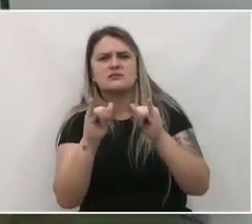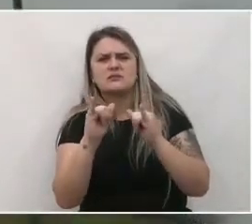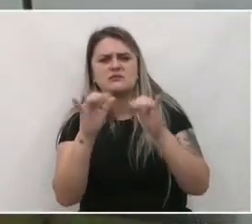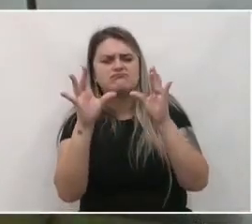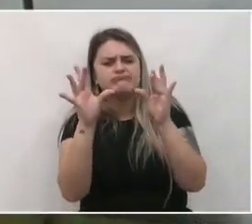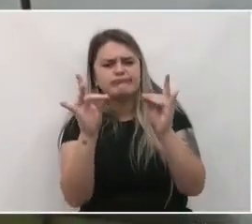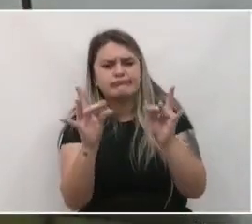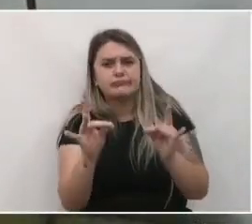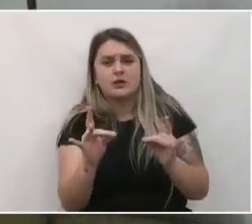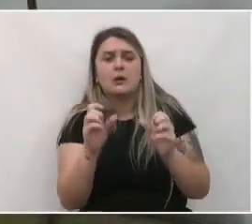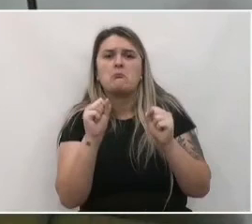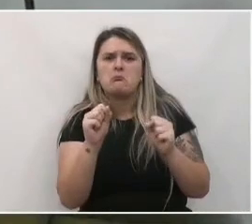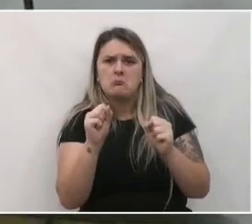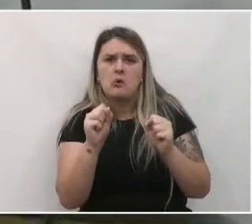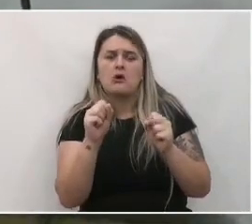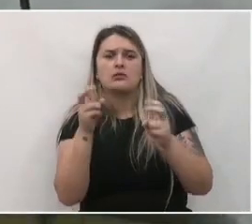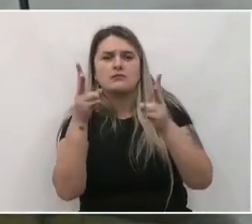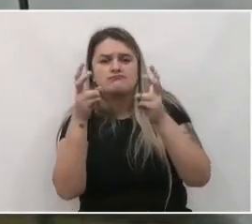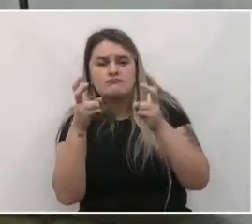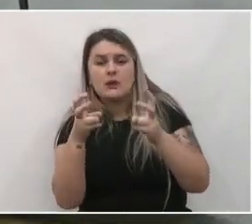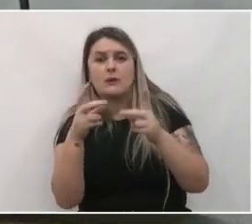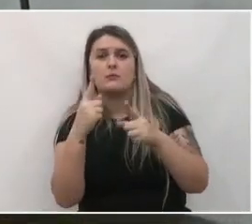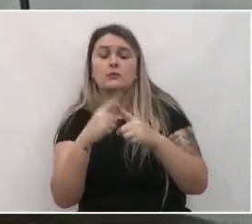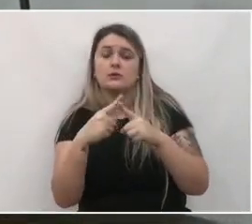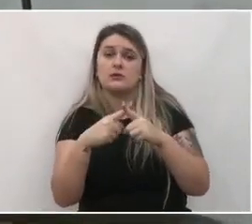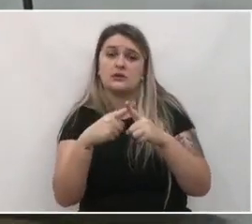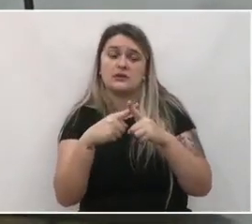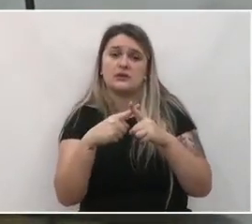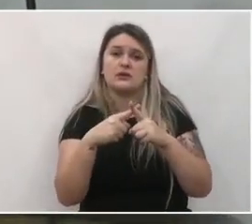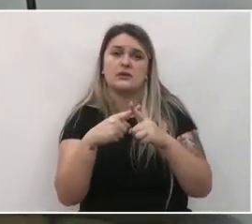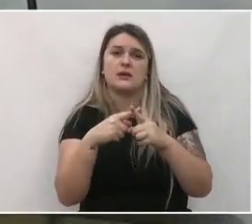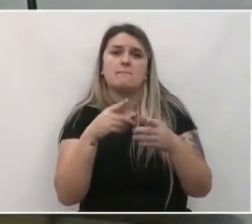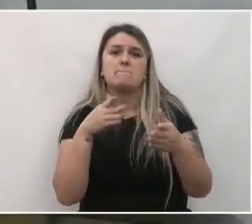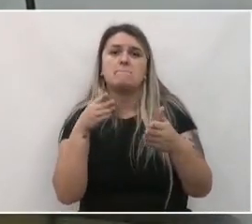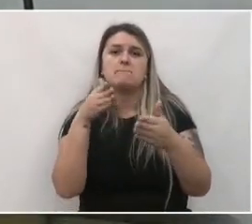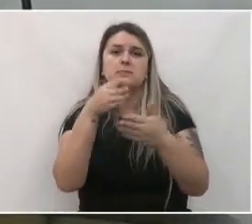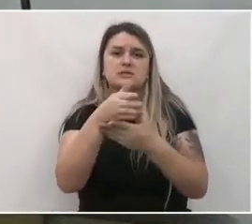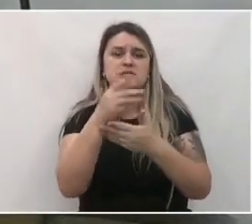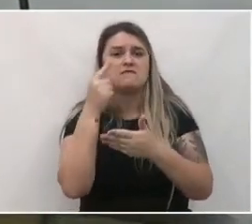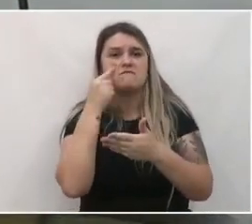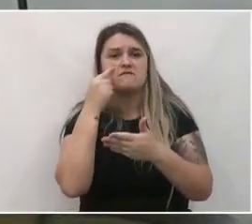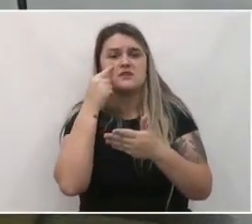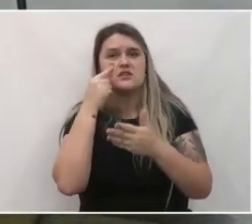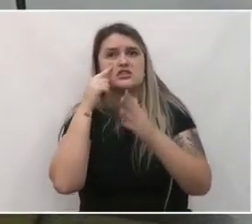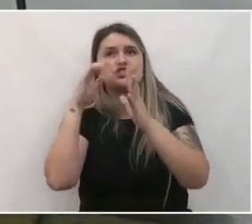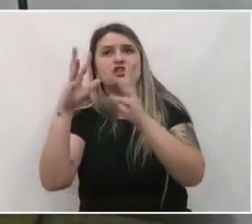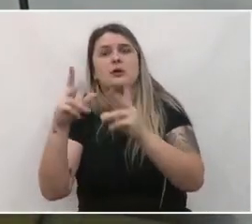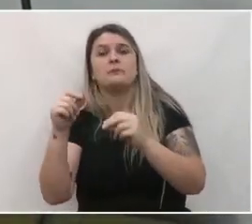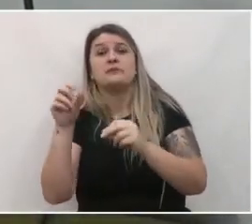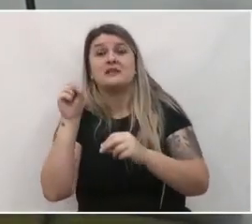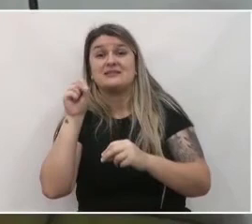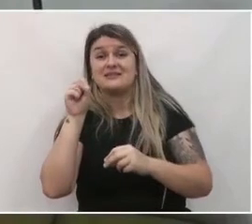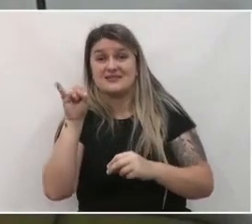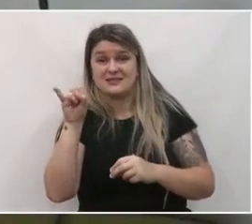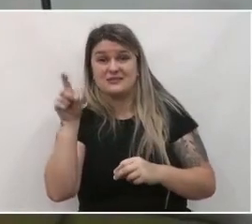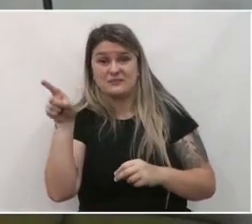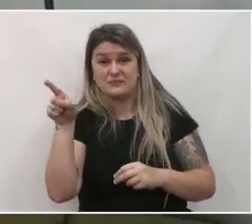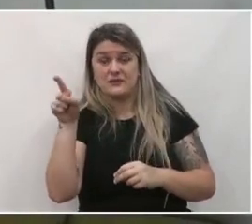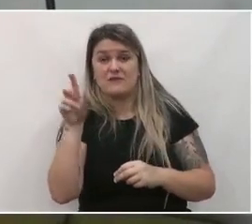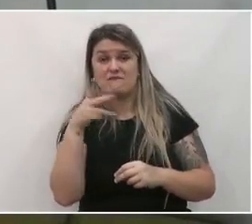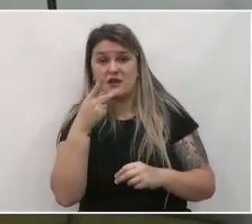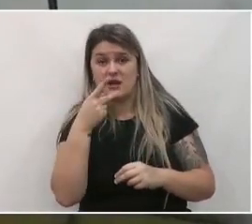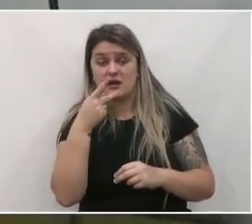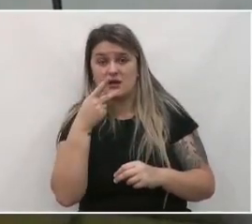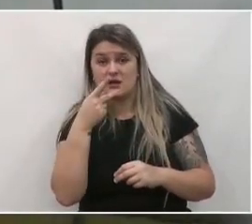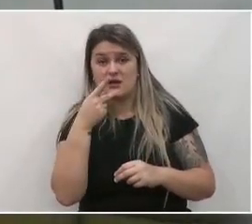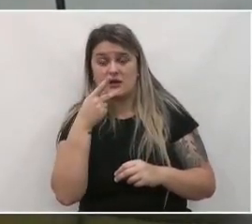pode analisar casos até para a gente partir do caso e ver o geral. Então, se o senhor trazer o